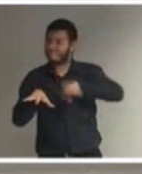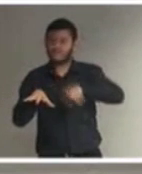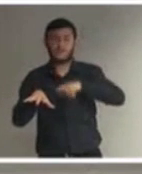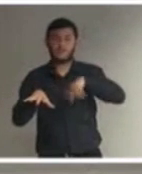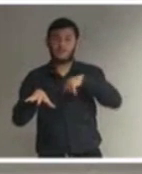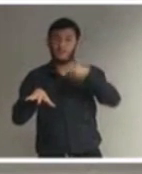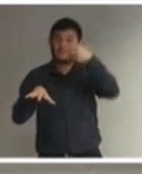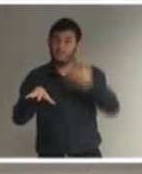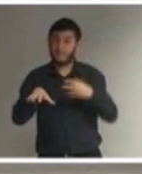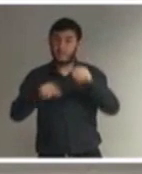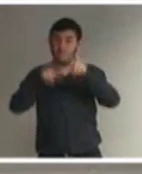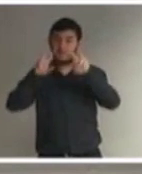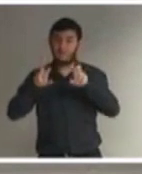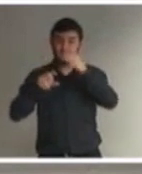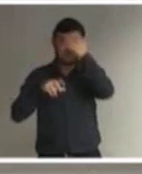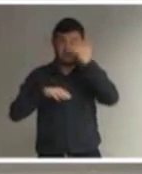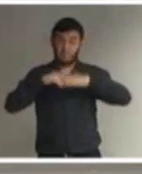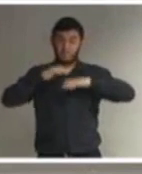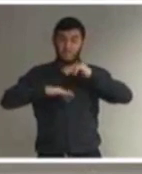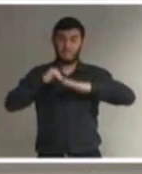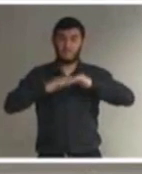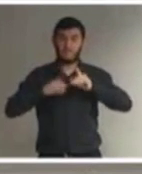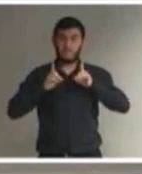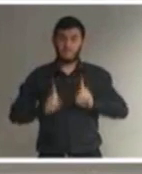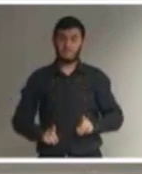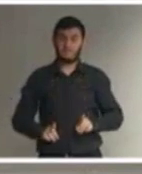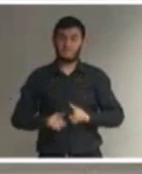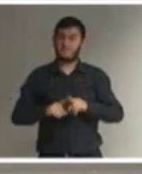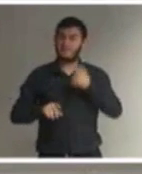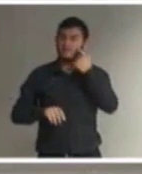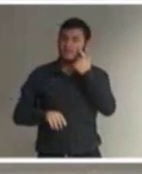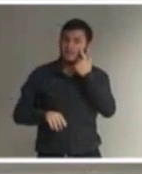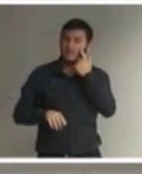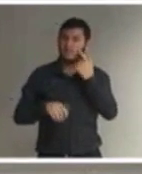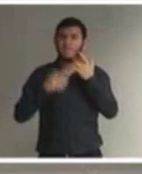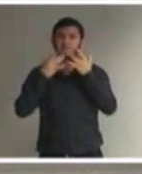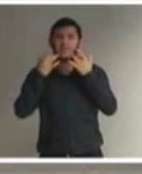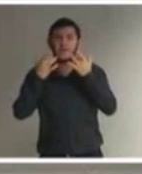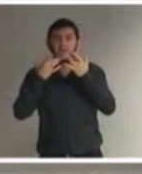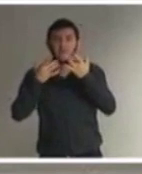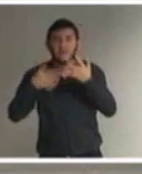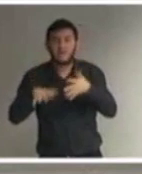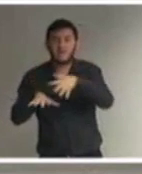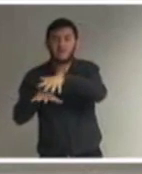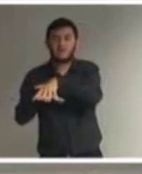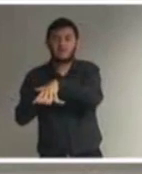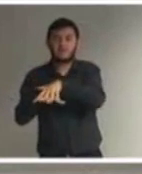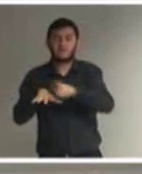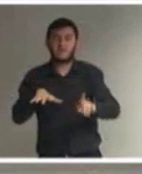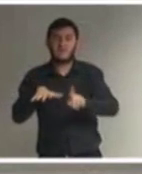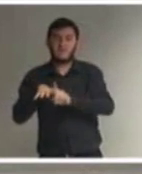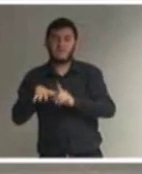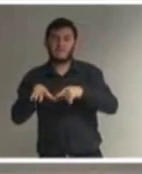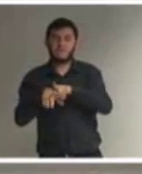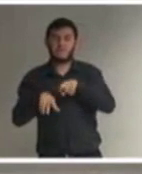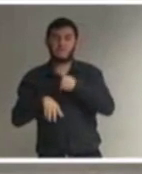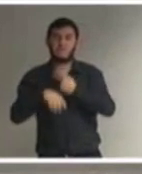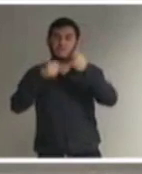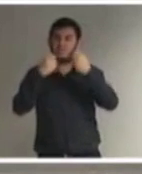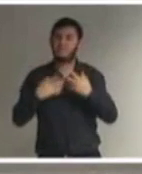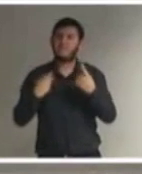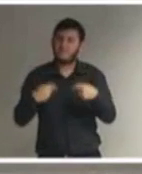deficiência, mas não numa peça inclusiva. Uma peça inclusiva, aliás, deveriam ser todas, composta de pessoas